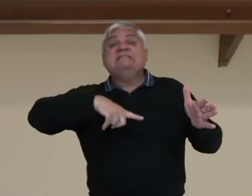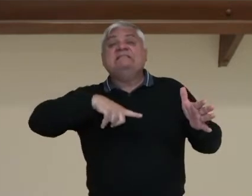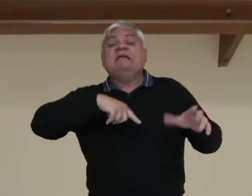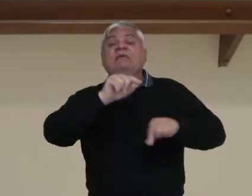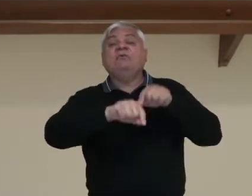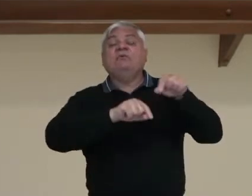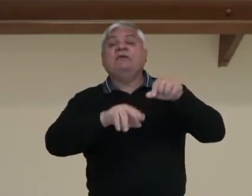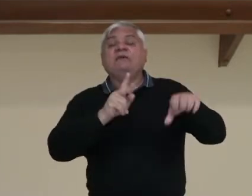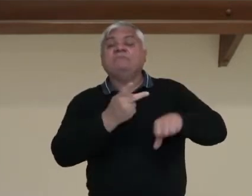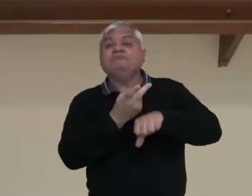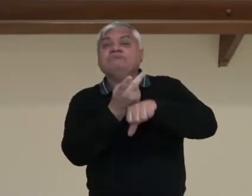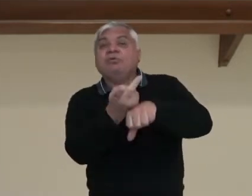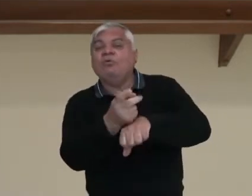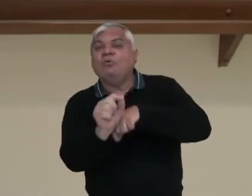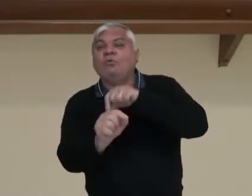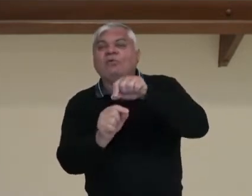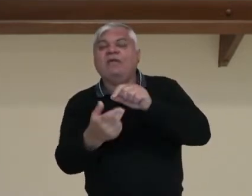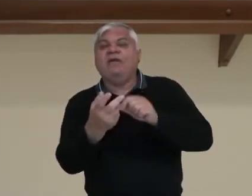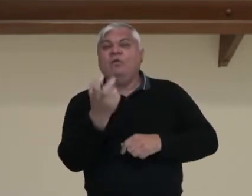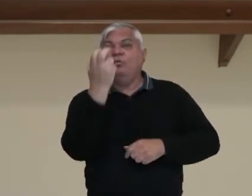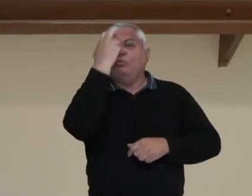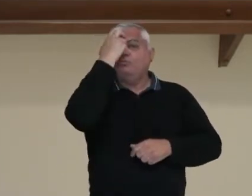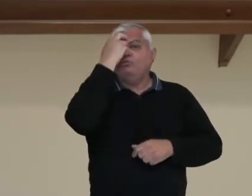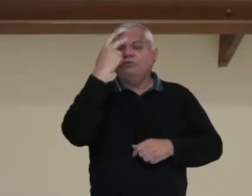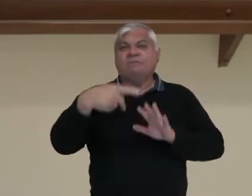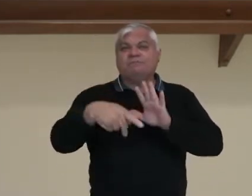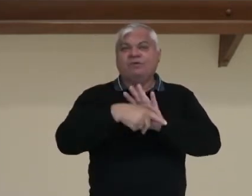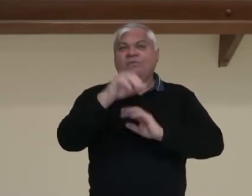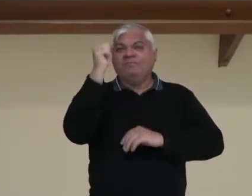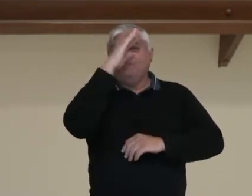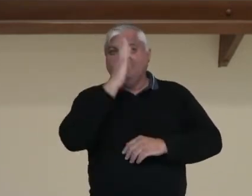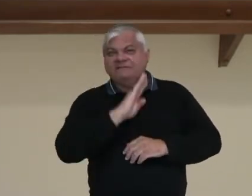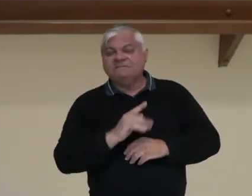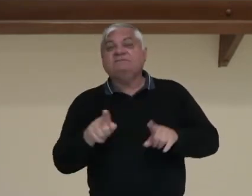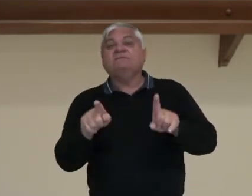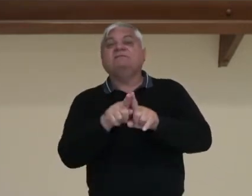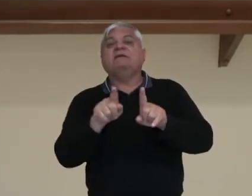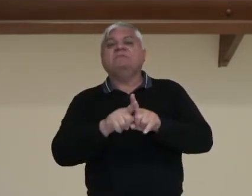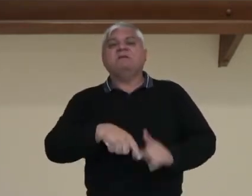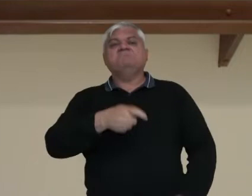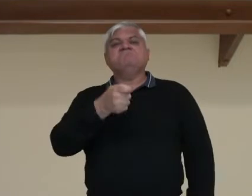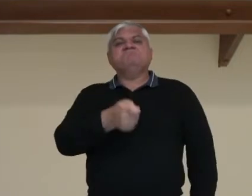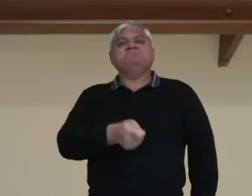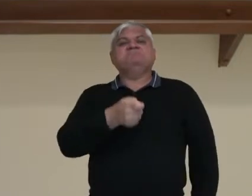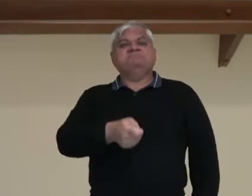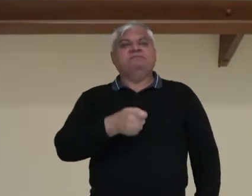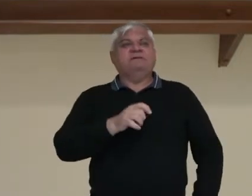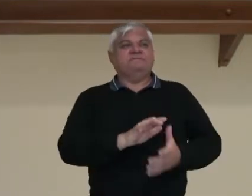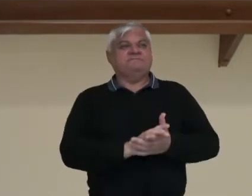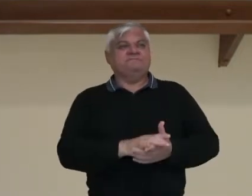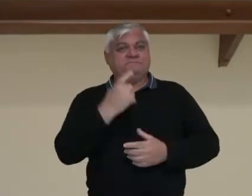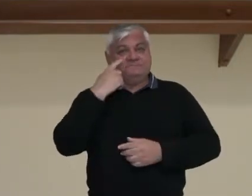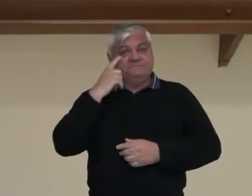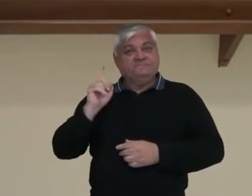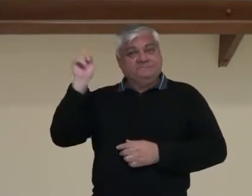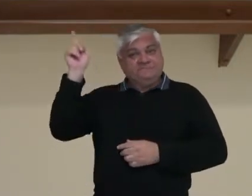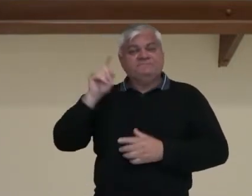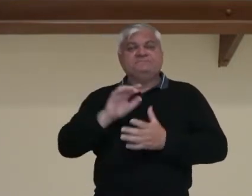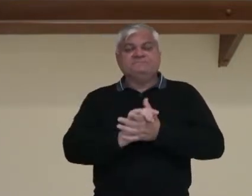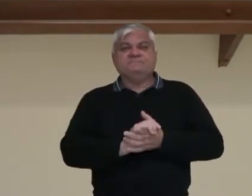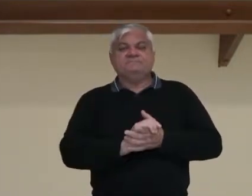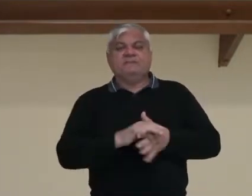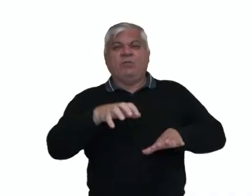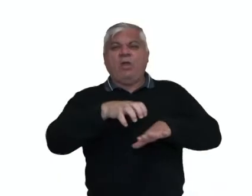busca, tanto de uma cultura popular como de um autoritarismo. Aqui a gente tem uma imagem de um carro